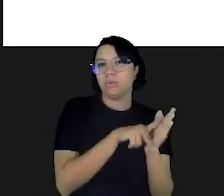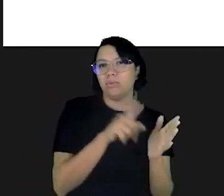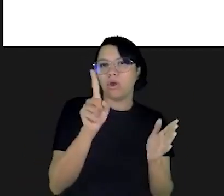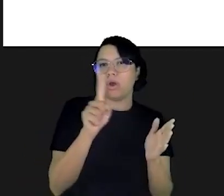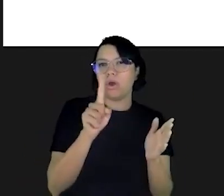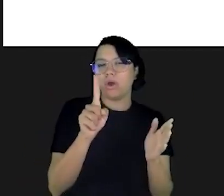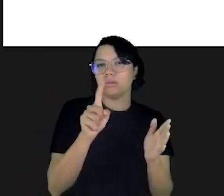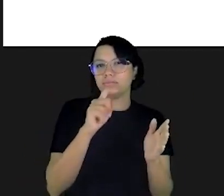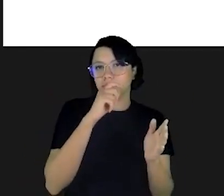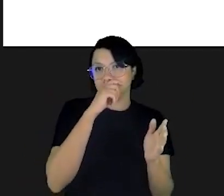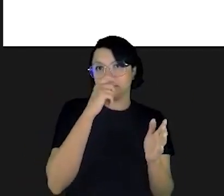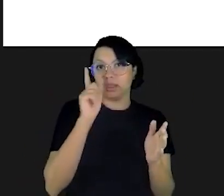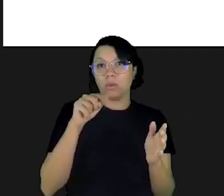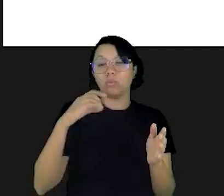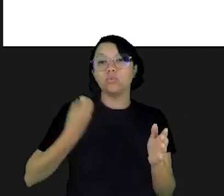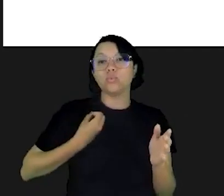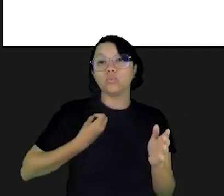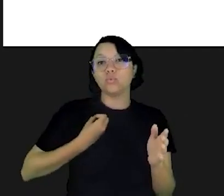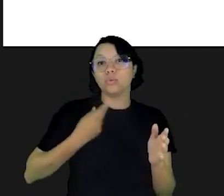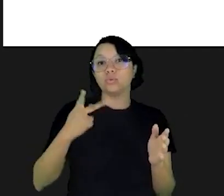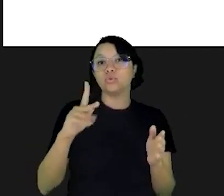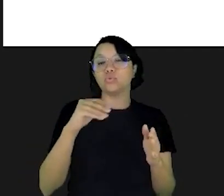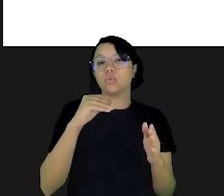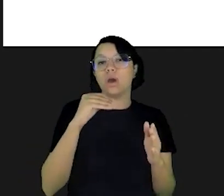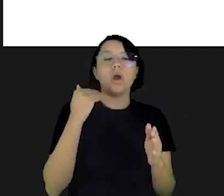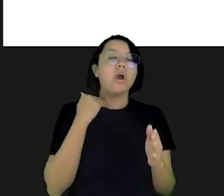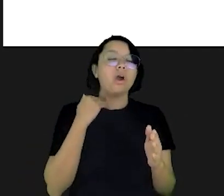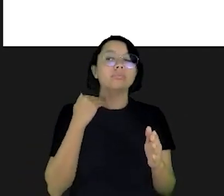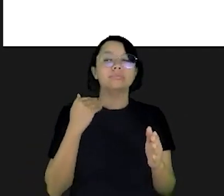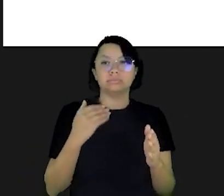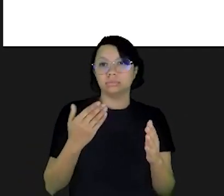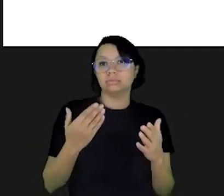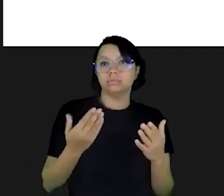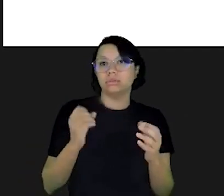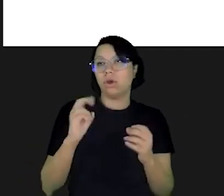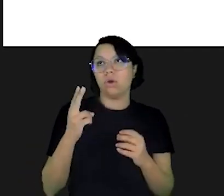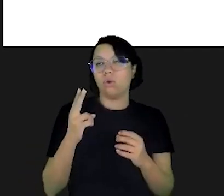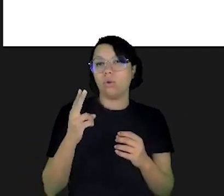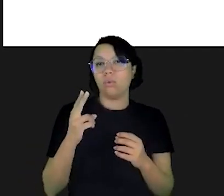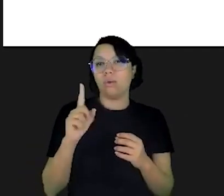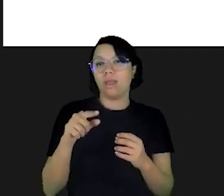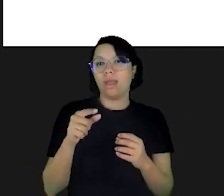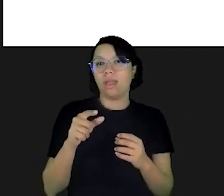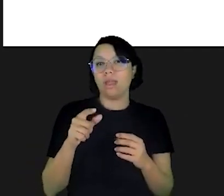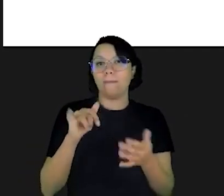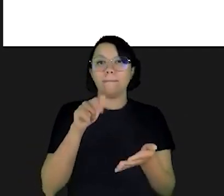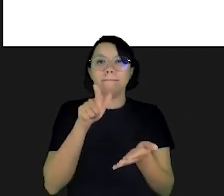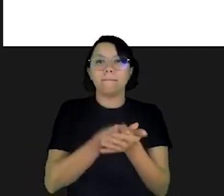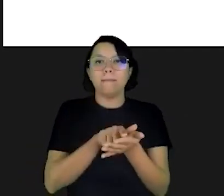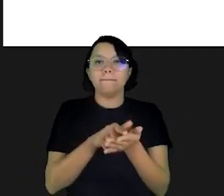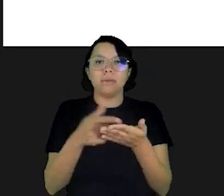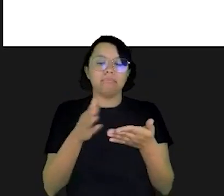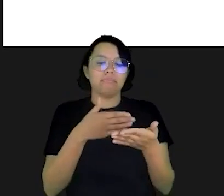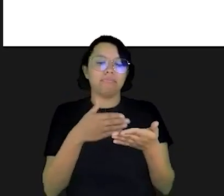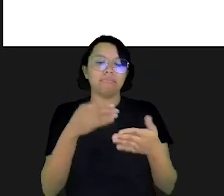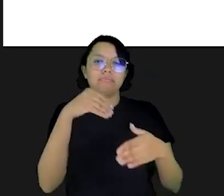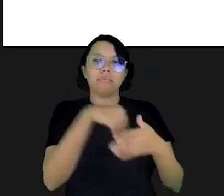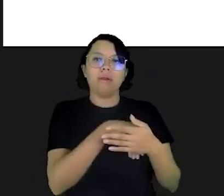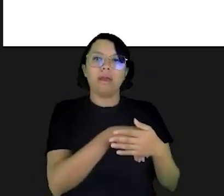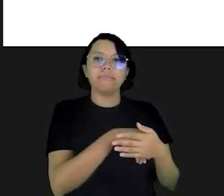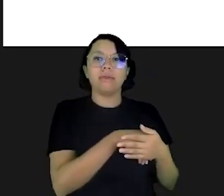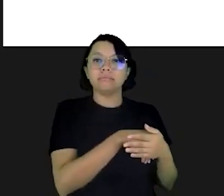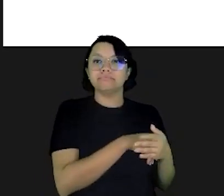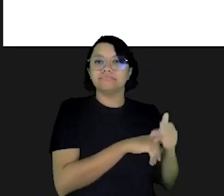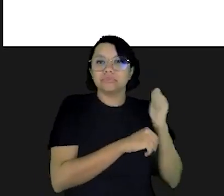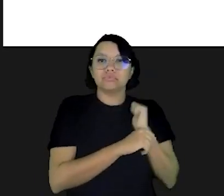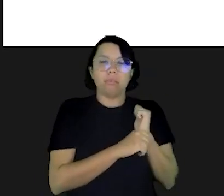não é algo que tenha significado por si só é um número na sua conta no banco ou na melhor hipótese ele é um